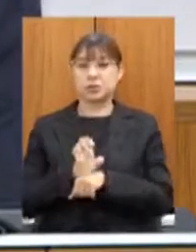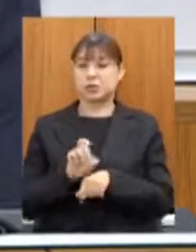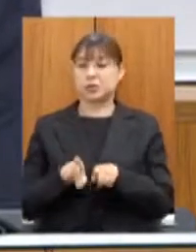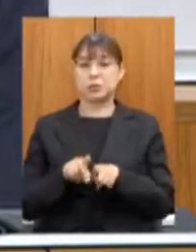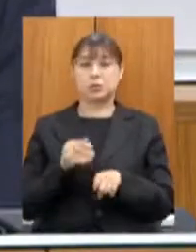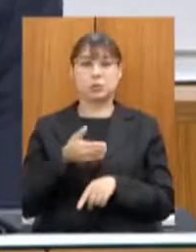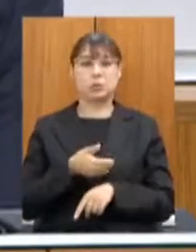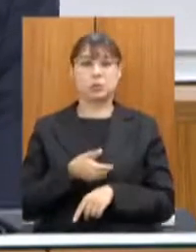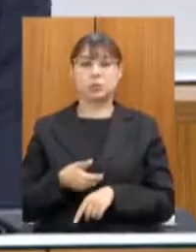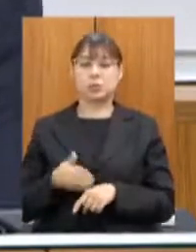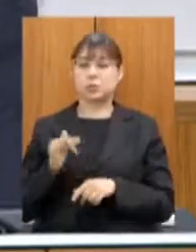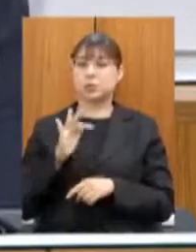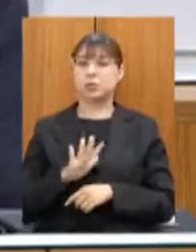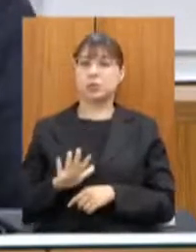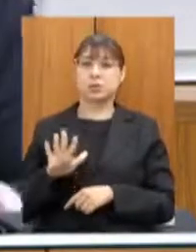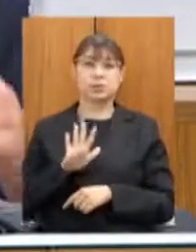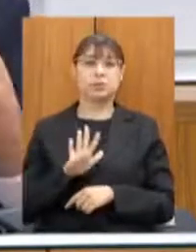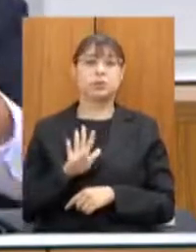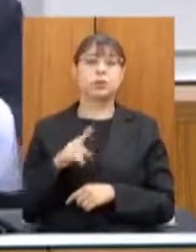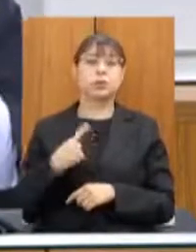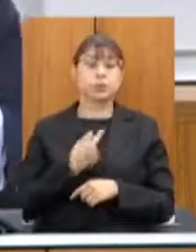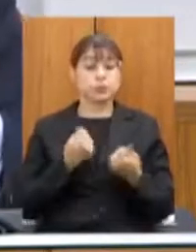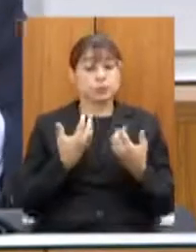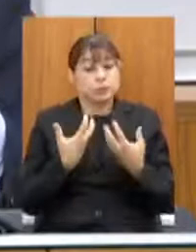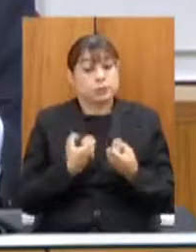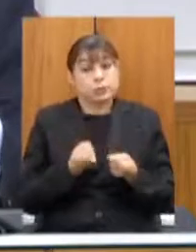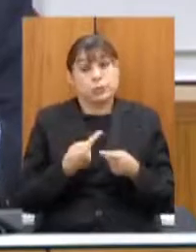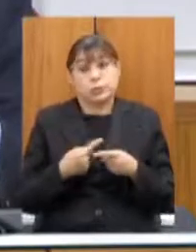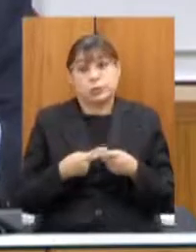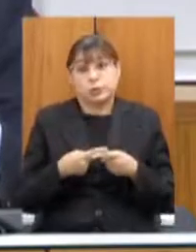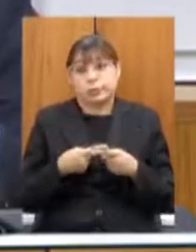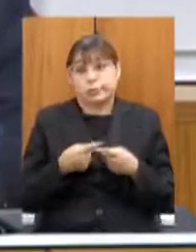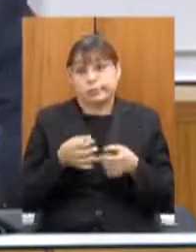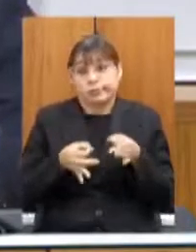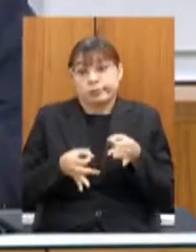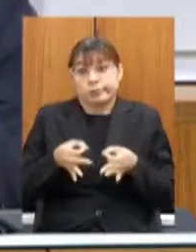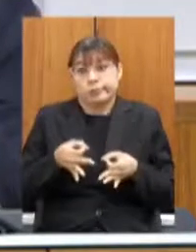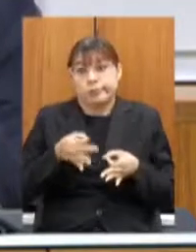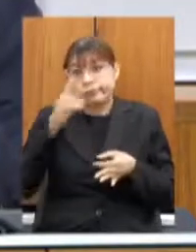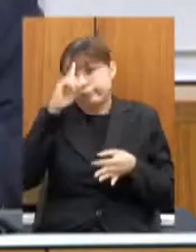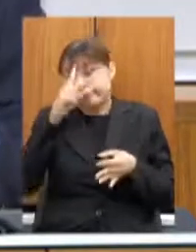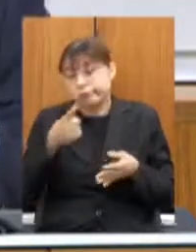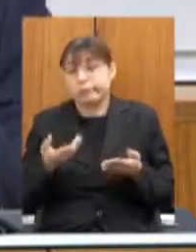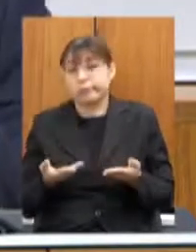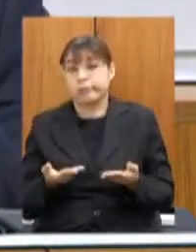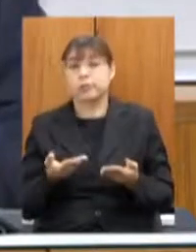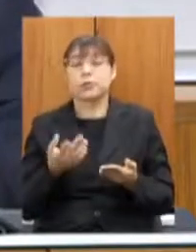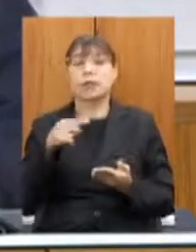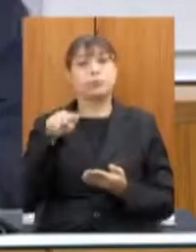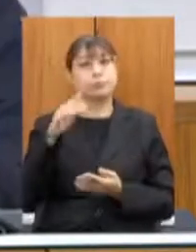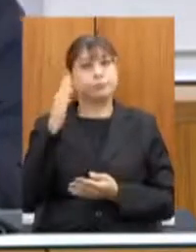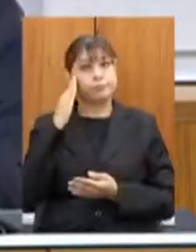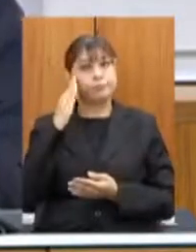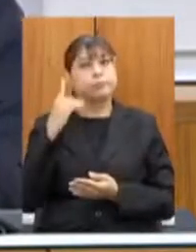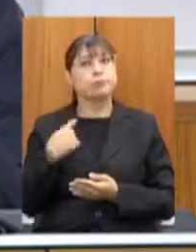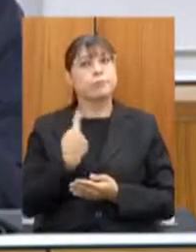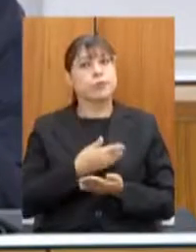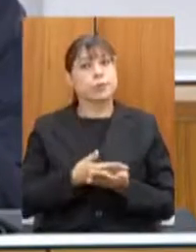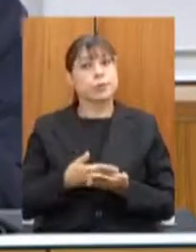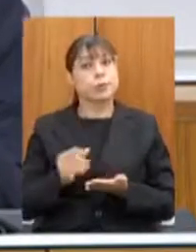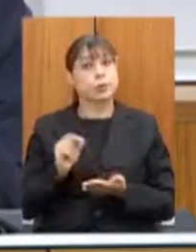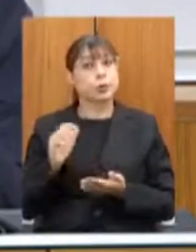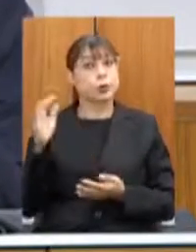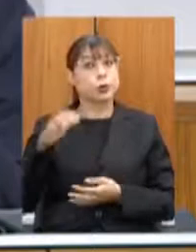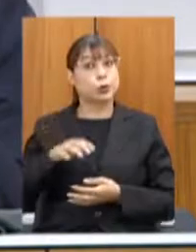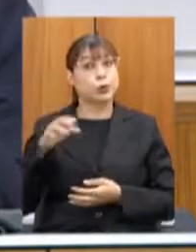tivemos que acatar por se tratar de um parecer jurídico e aí como os senhores sabem nós entramos no período das chuvas